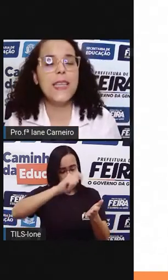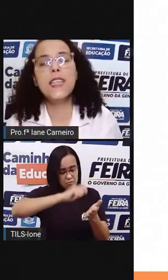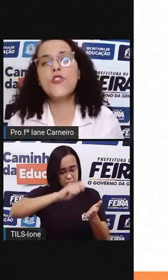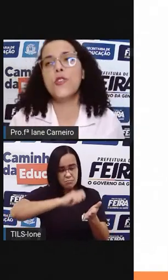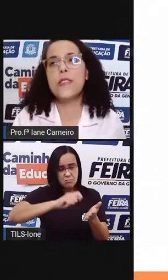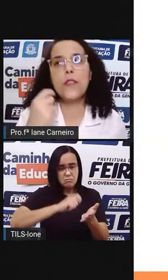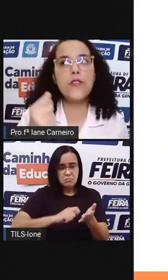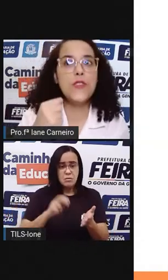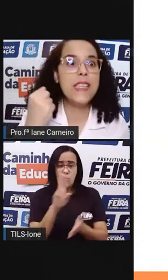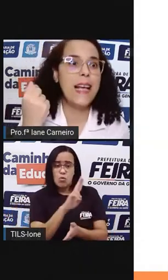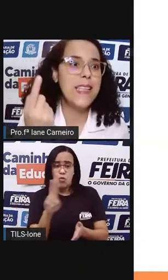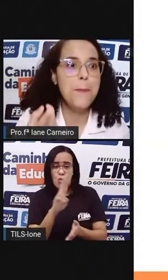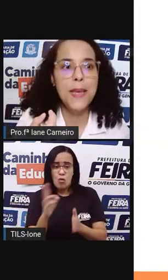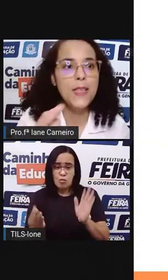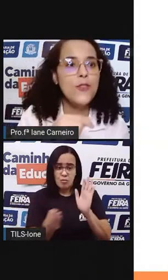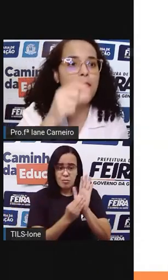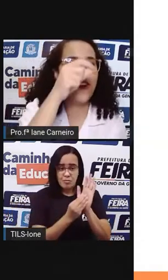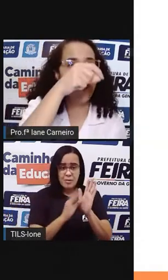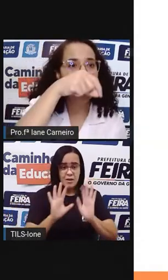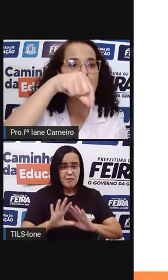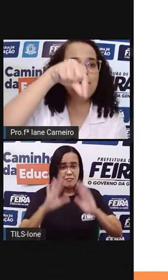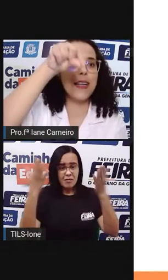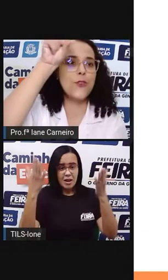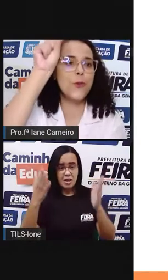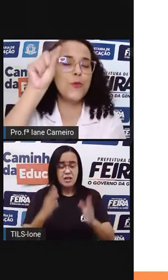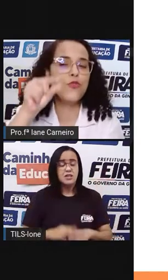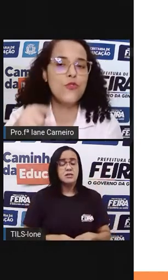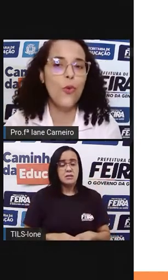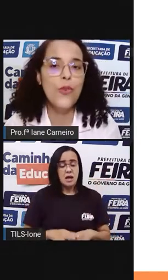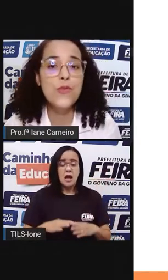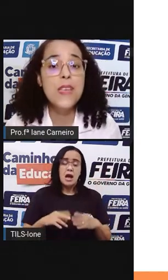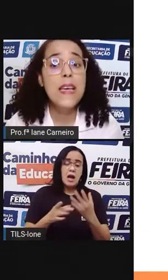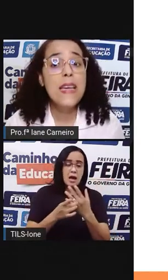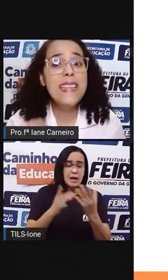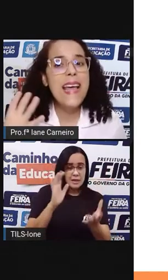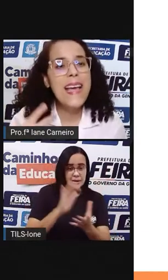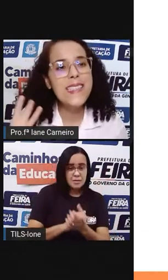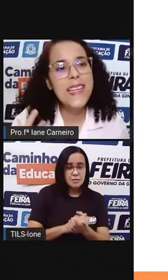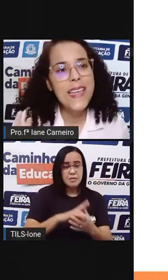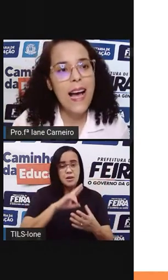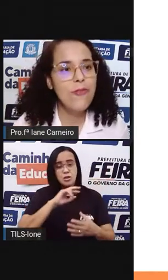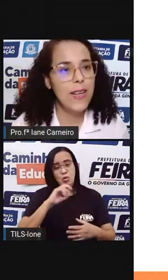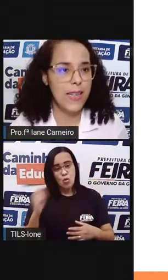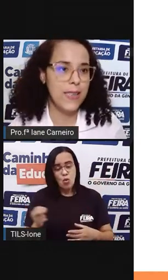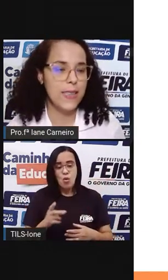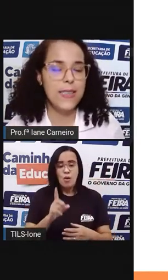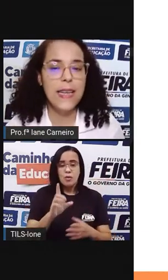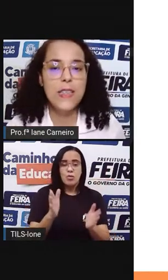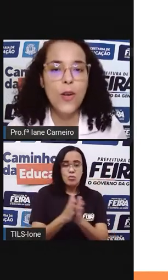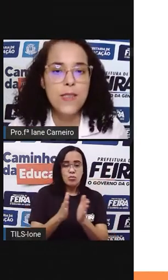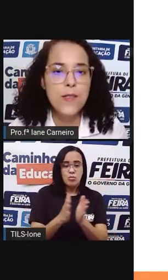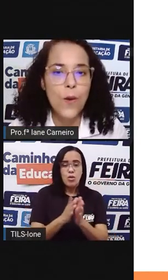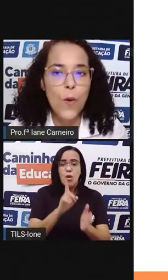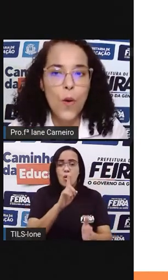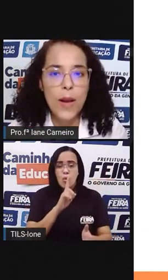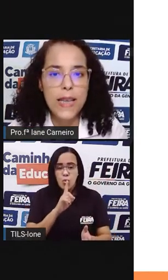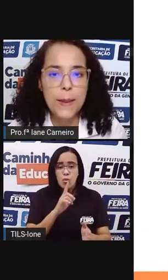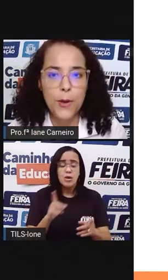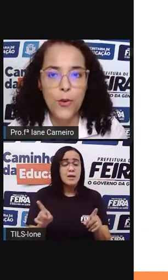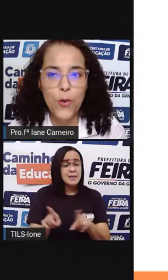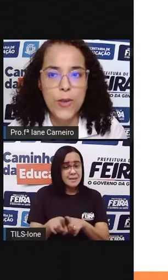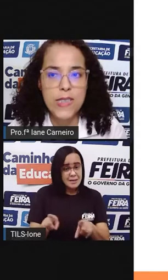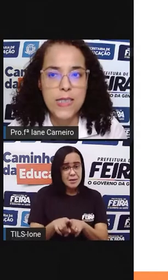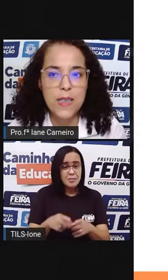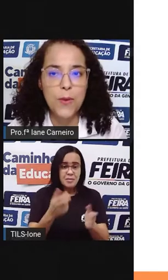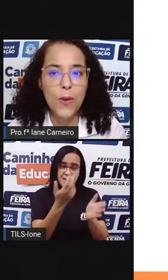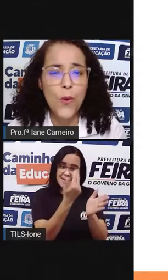aniversariante, se fosse casamento, né? Colocava lá o nome dos noivos e desenhava a letra, né? Então, olha só como aqui,